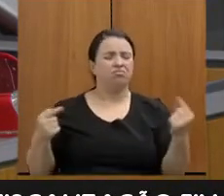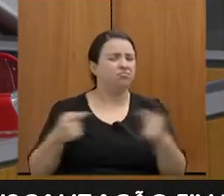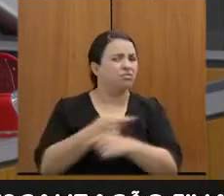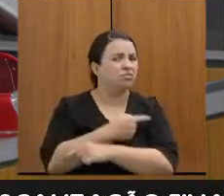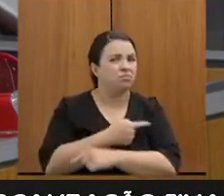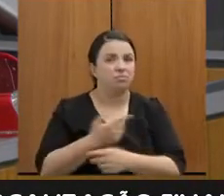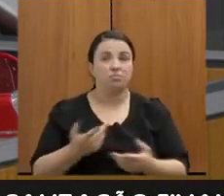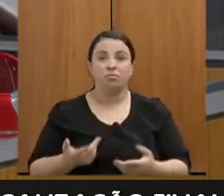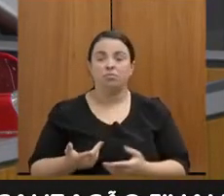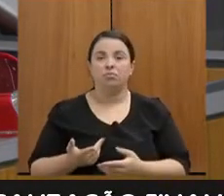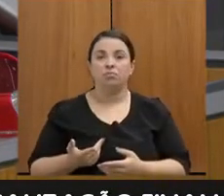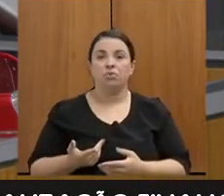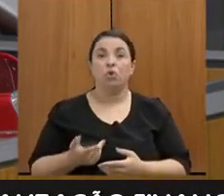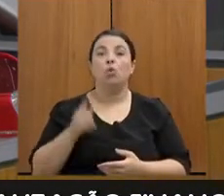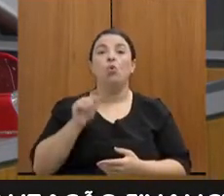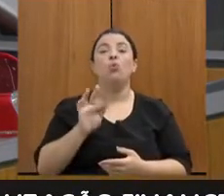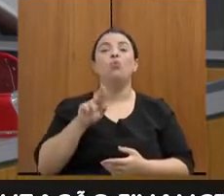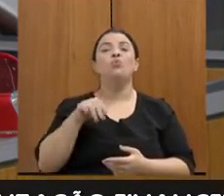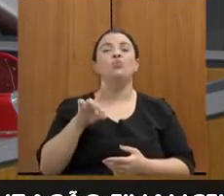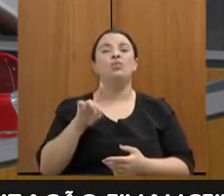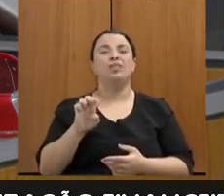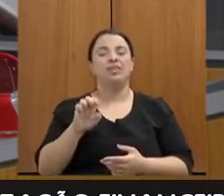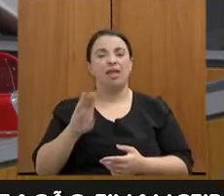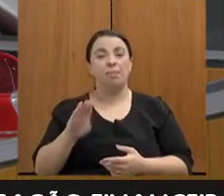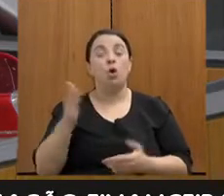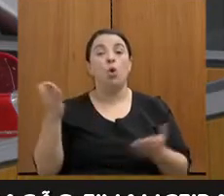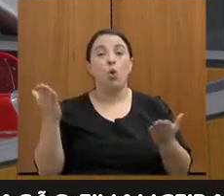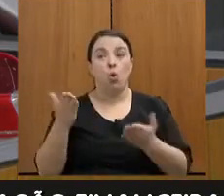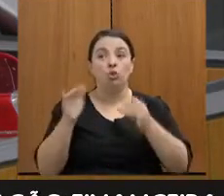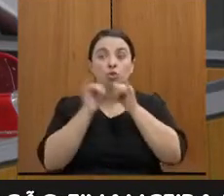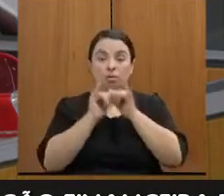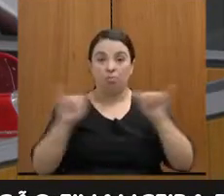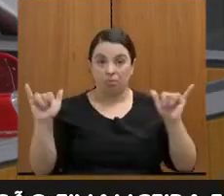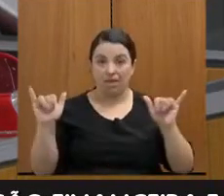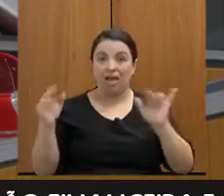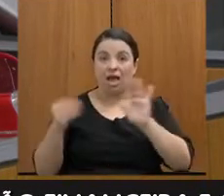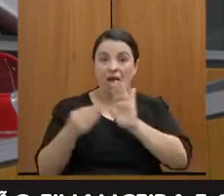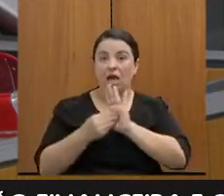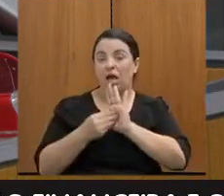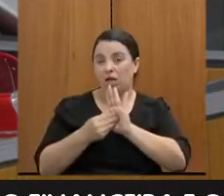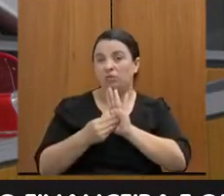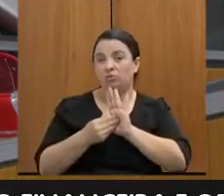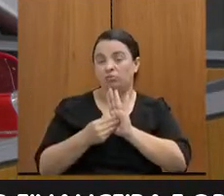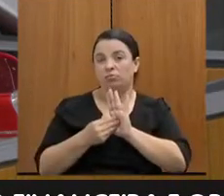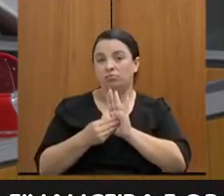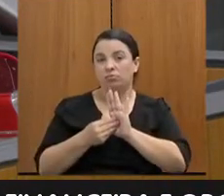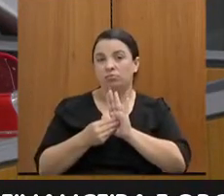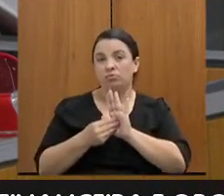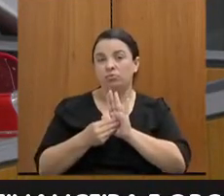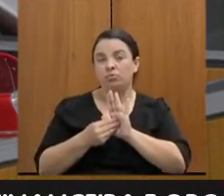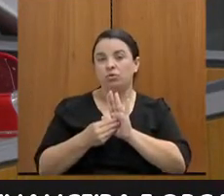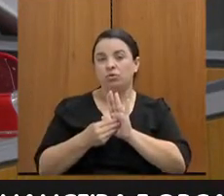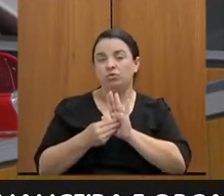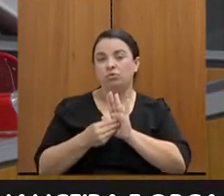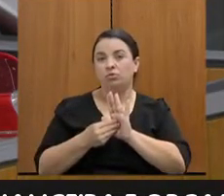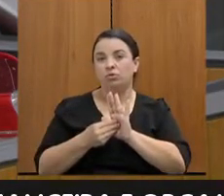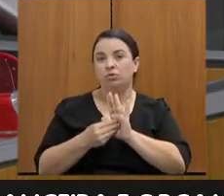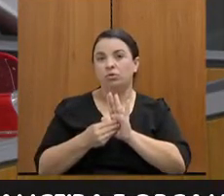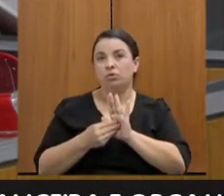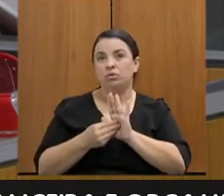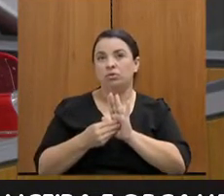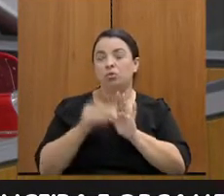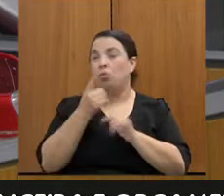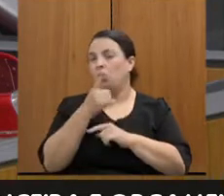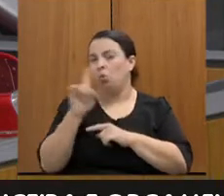o saldo do Fundeb publicado em 1928, o último saldo publicado, o senhor tem